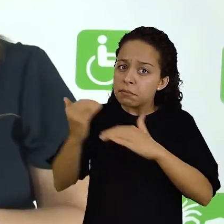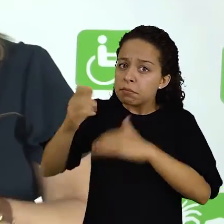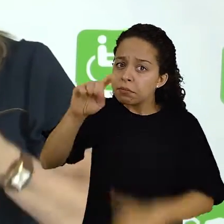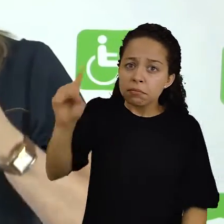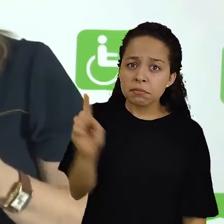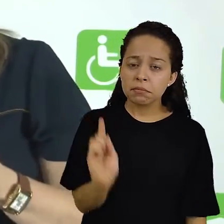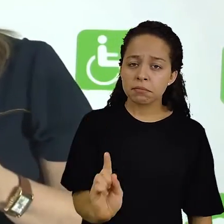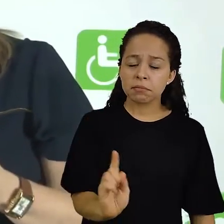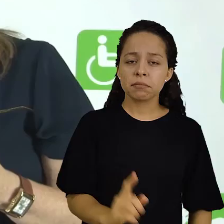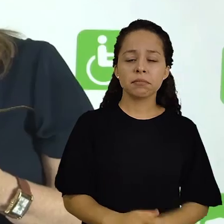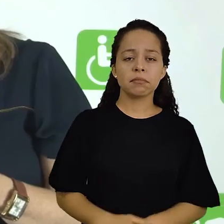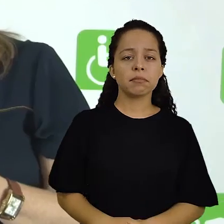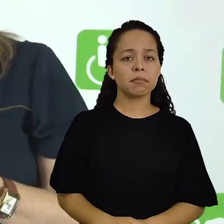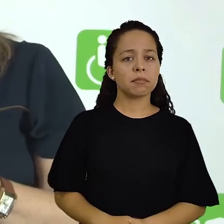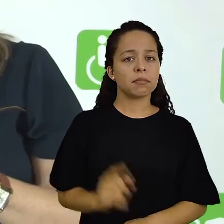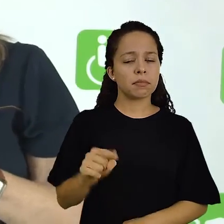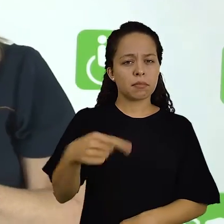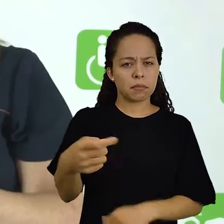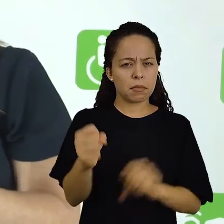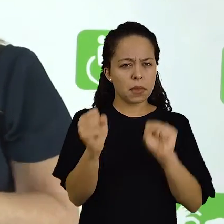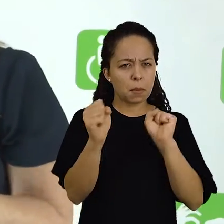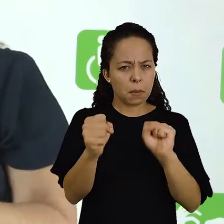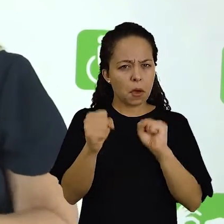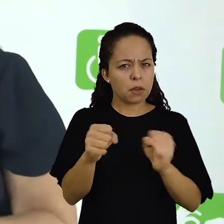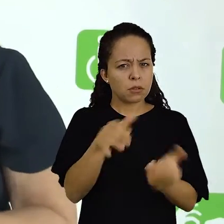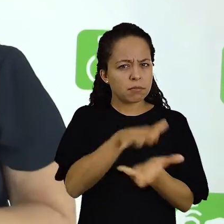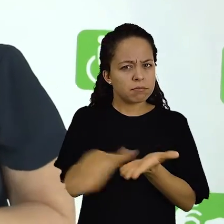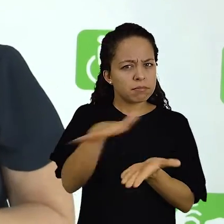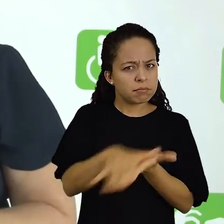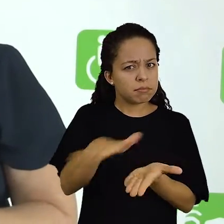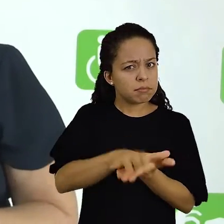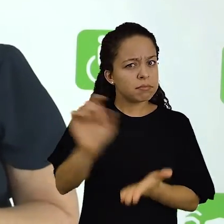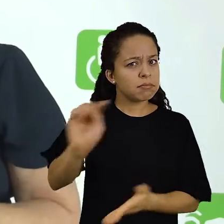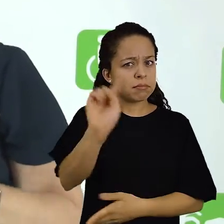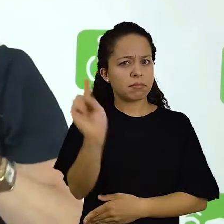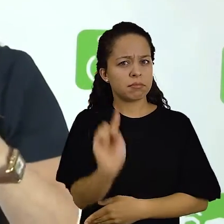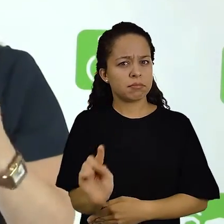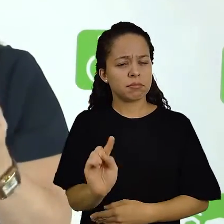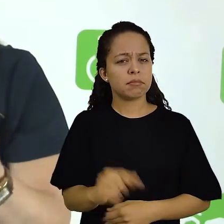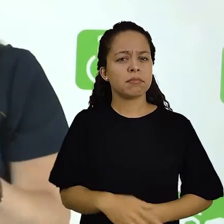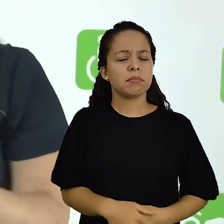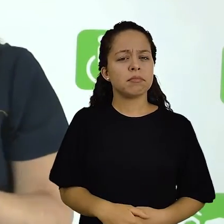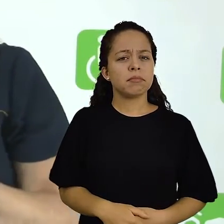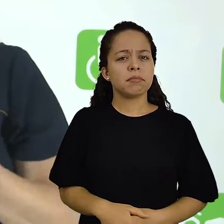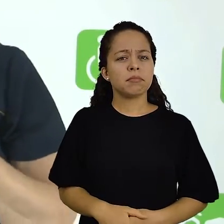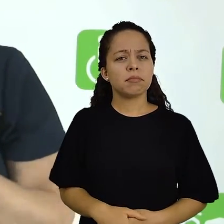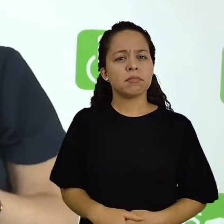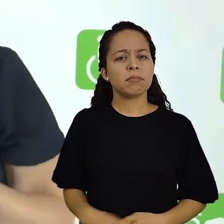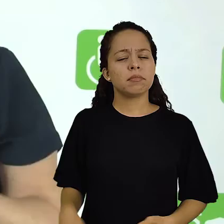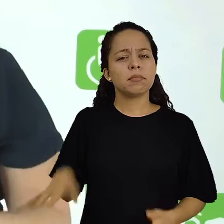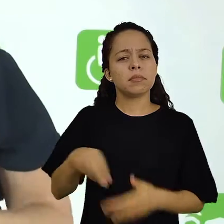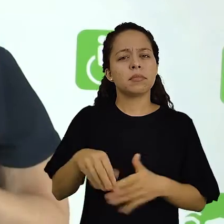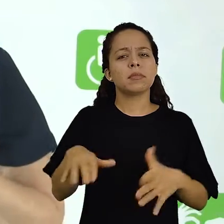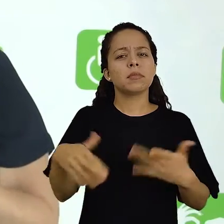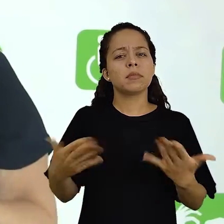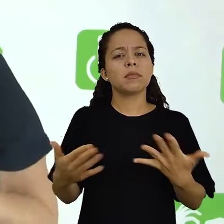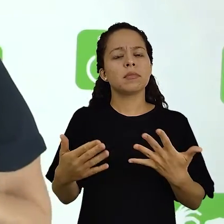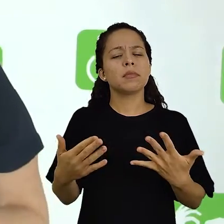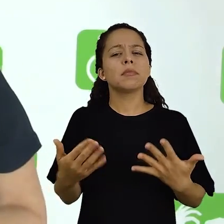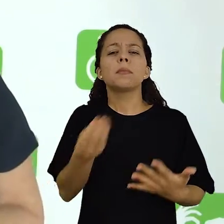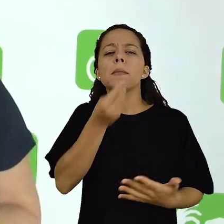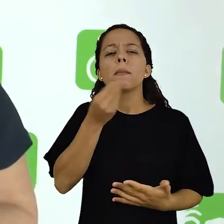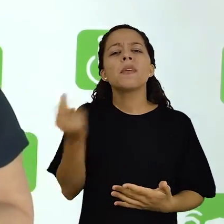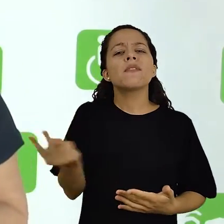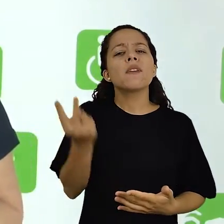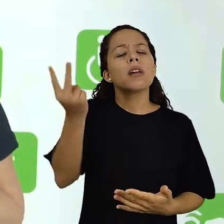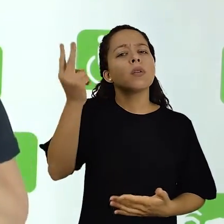estudo? Depois, ele pode vir a ser publicado? Qual o valor prático que há nessa